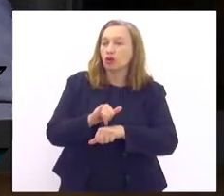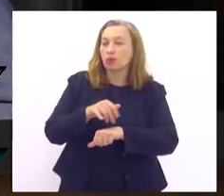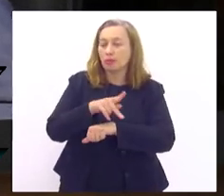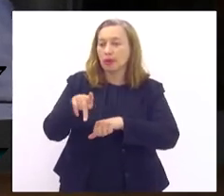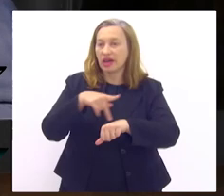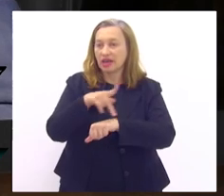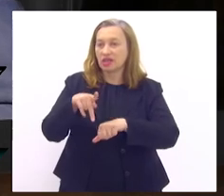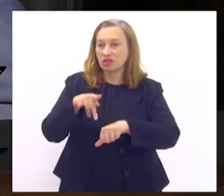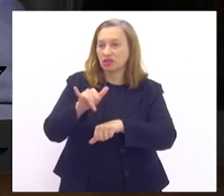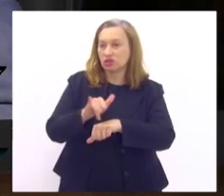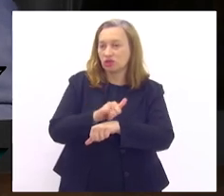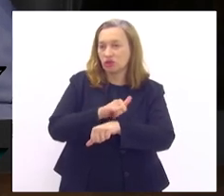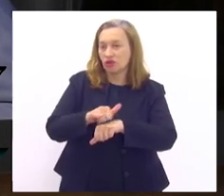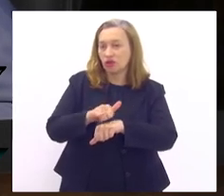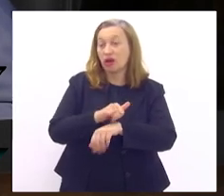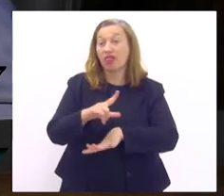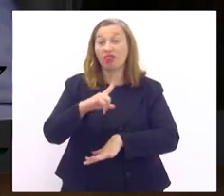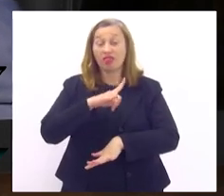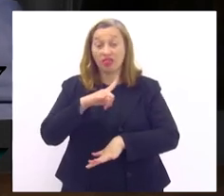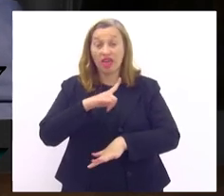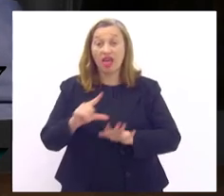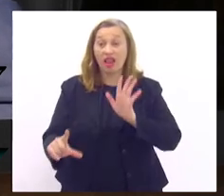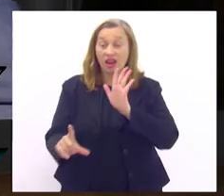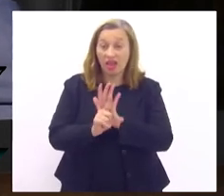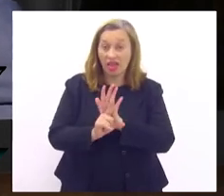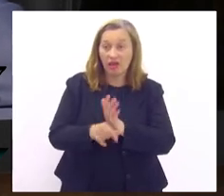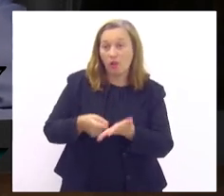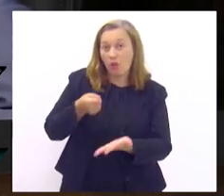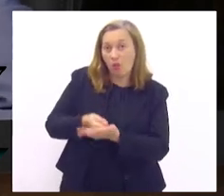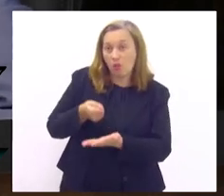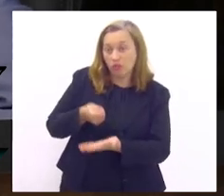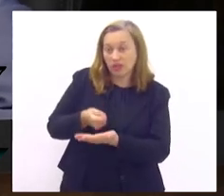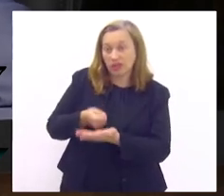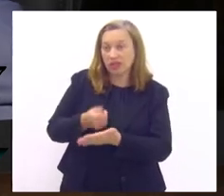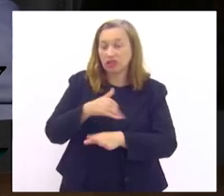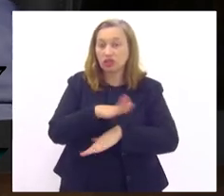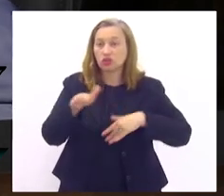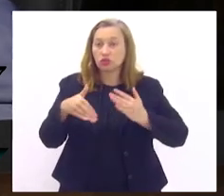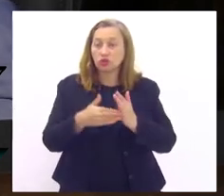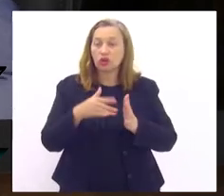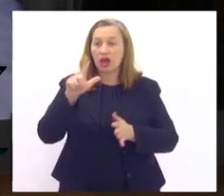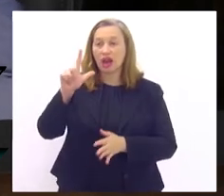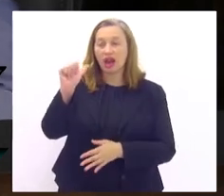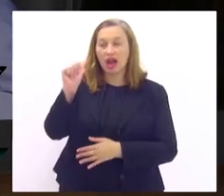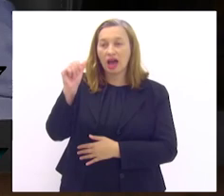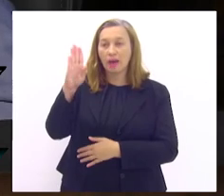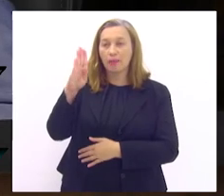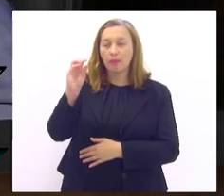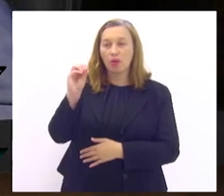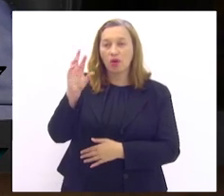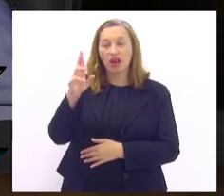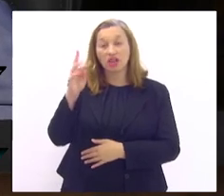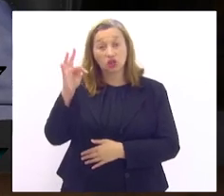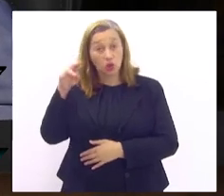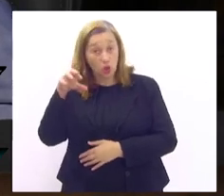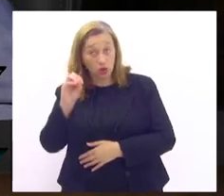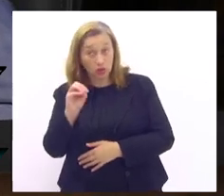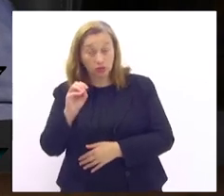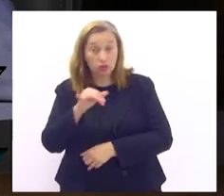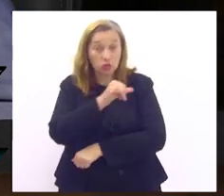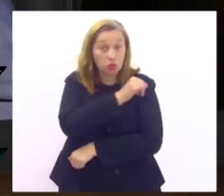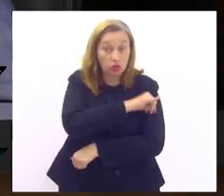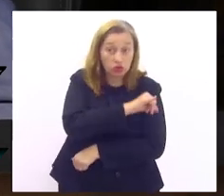lei que é uma lei que obriga que todos os laboratórios desse estado do Rio de Janeiro